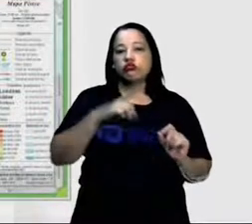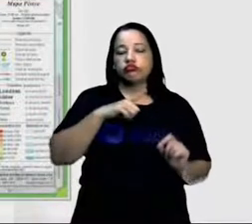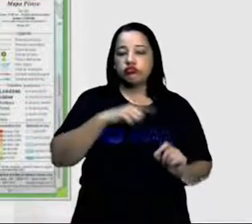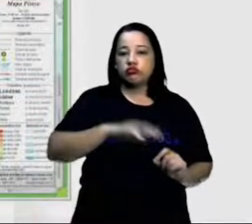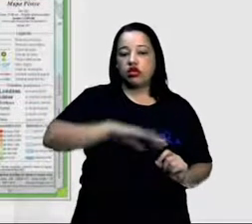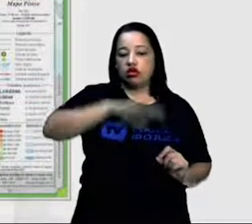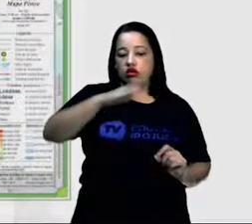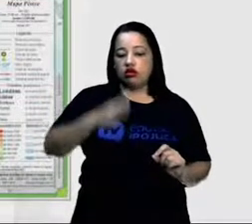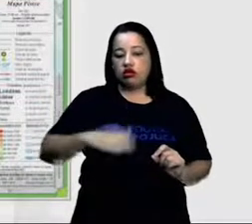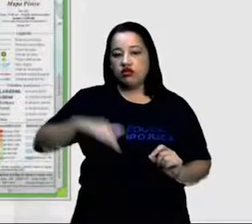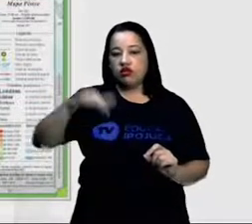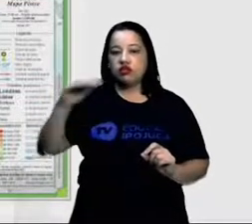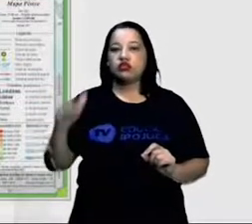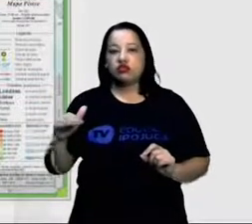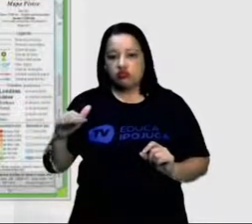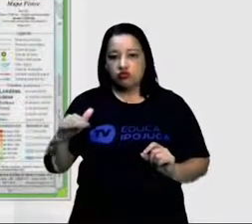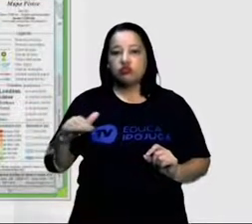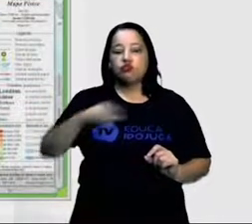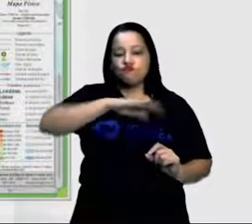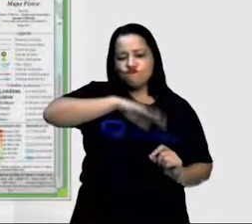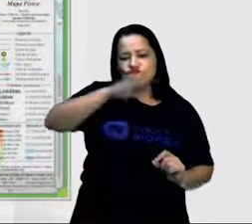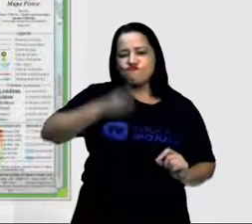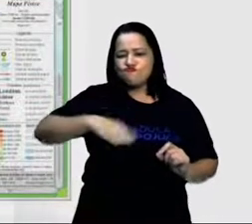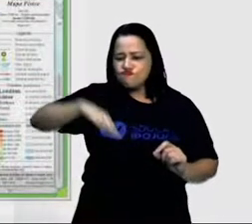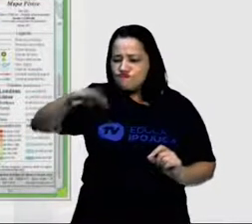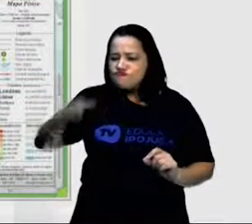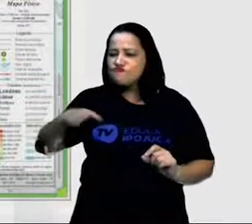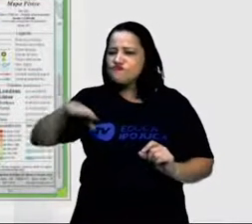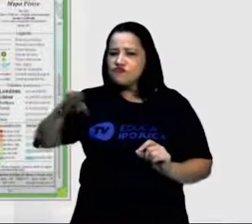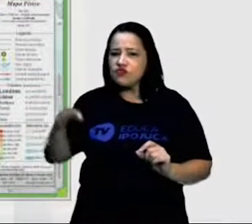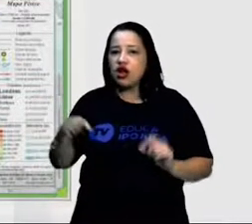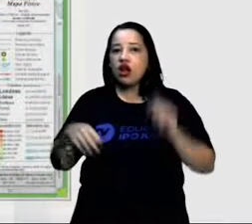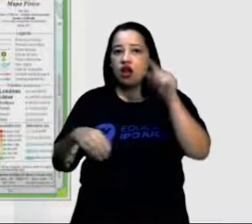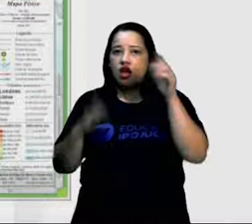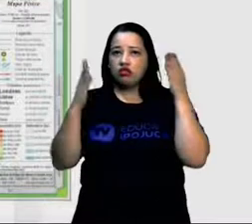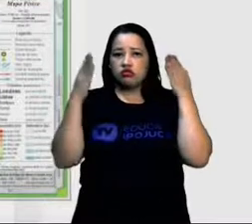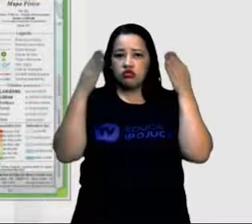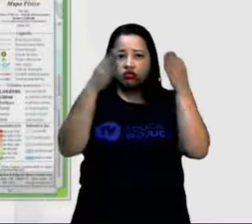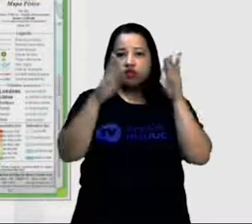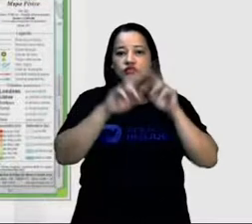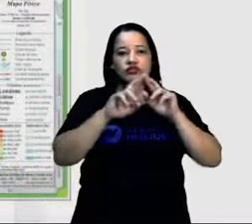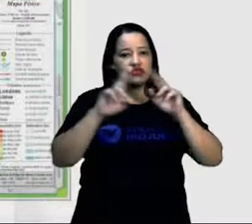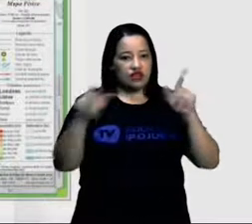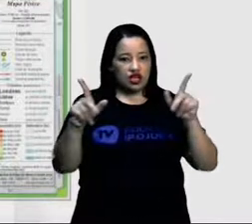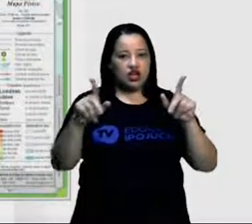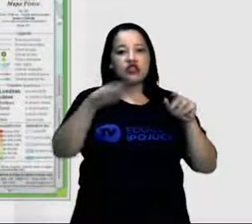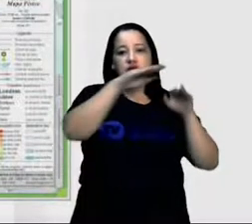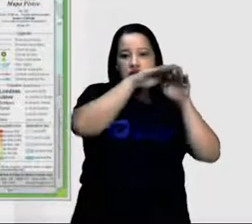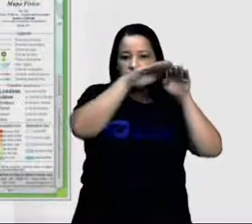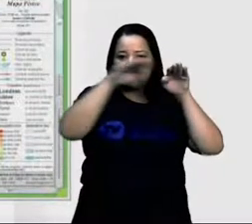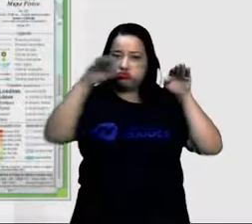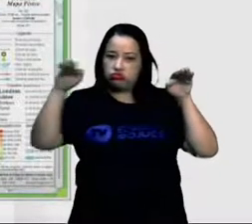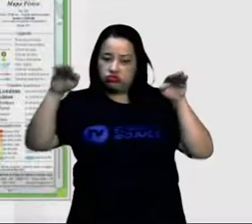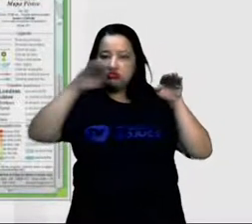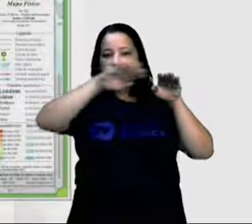muito maior do que no centro da Europa, onde predominam as planícies.